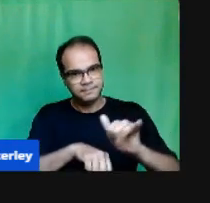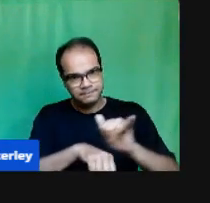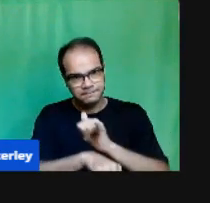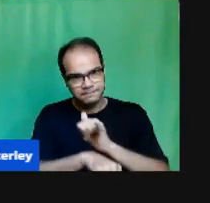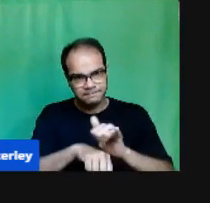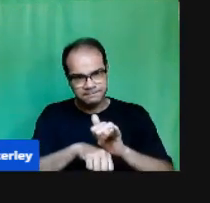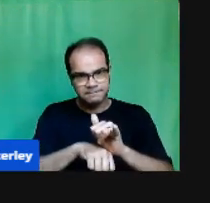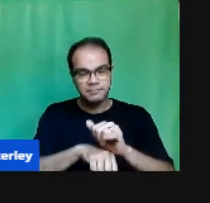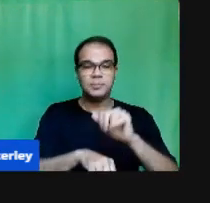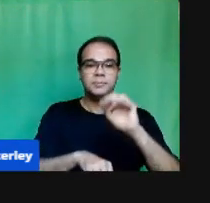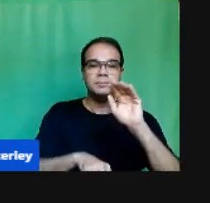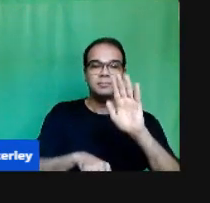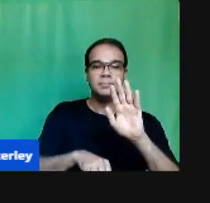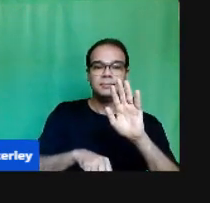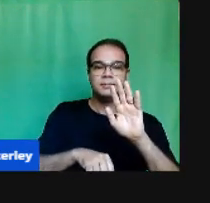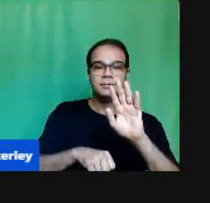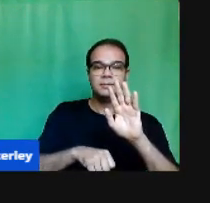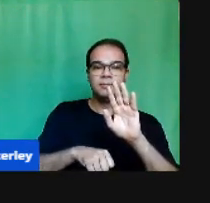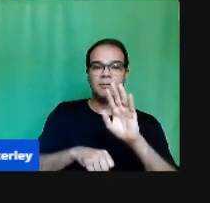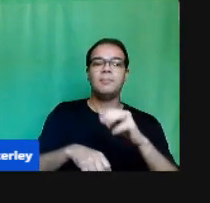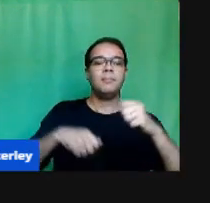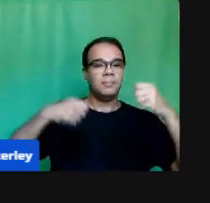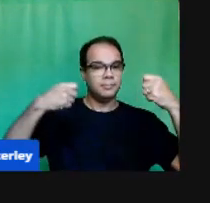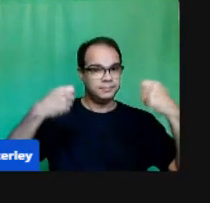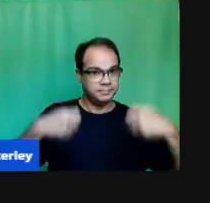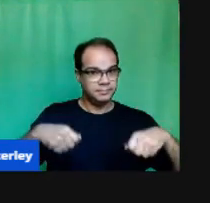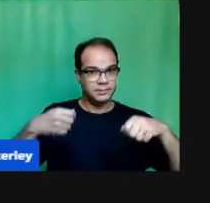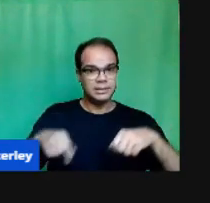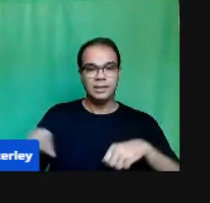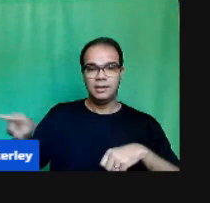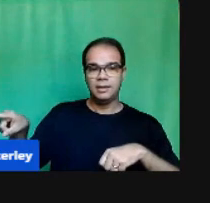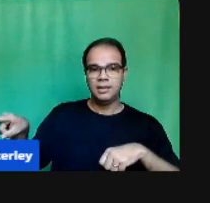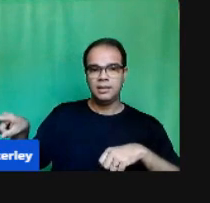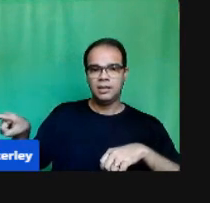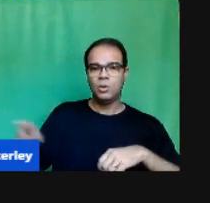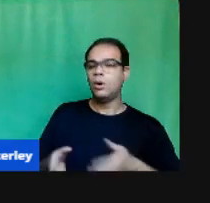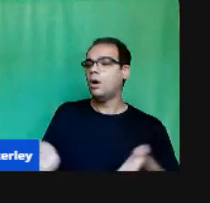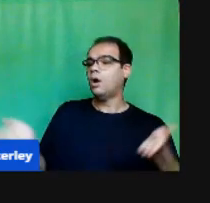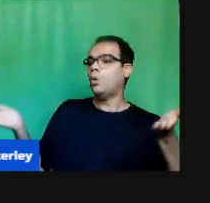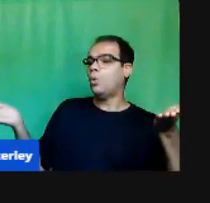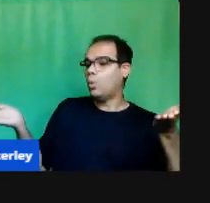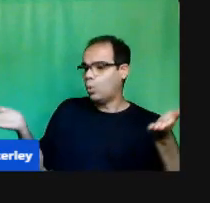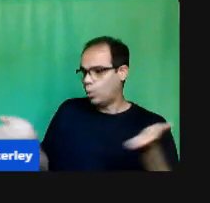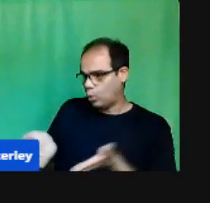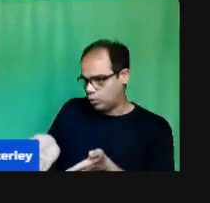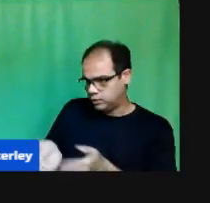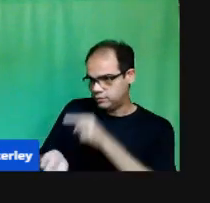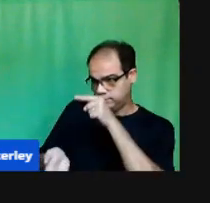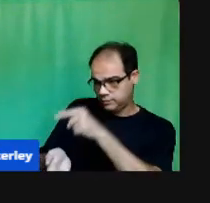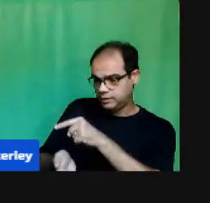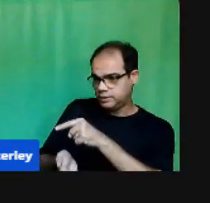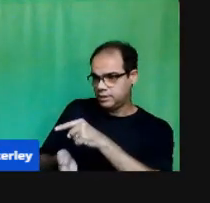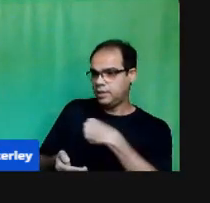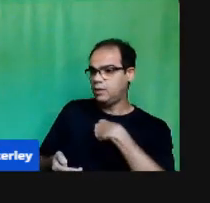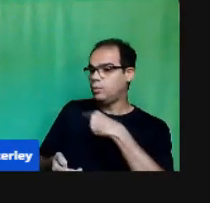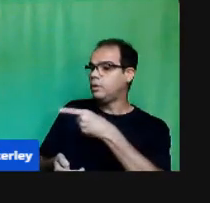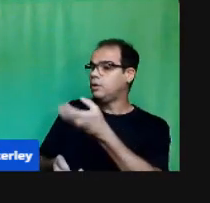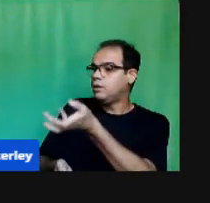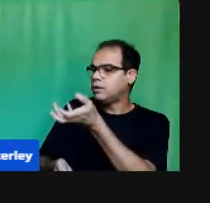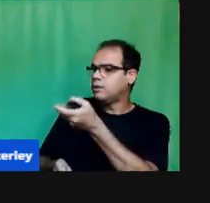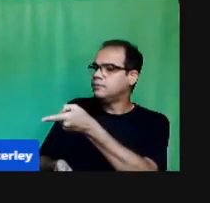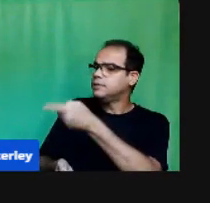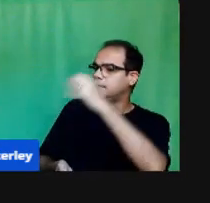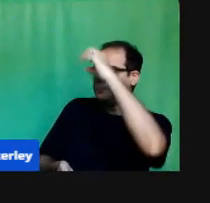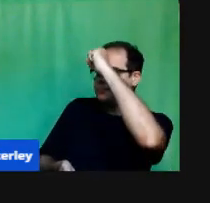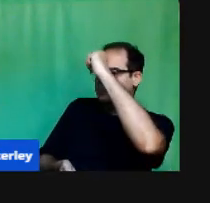Ele seja Passado para o aluno Com clareza Como eu vou Te avaliar Como será O método De